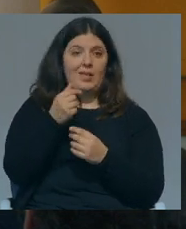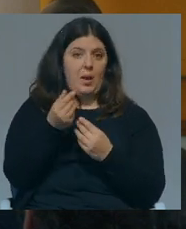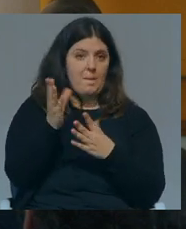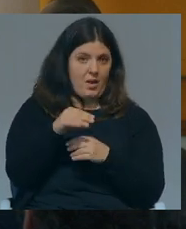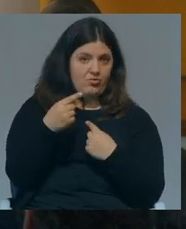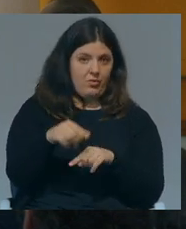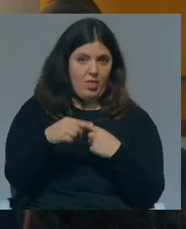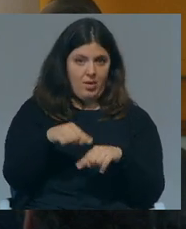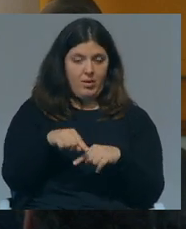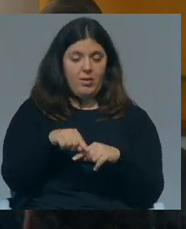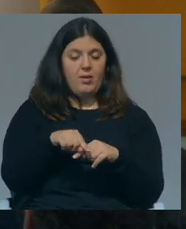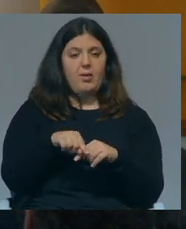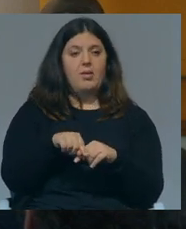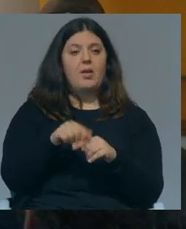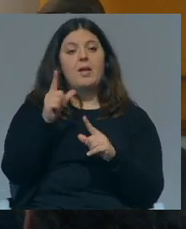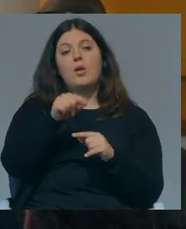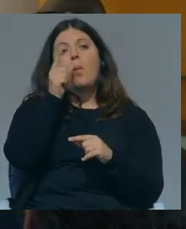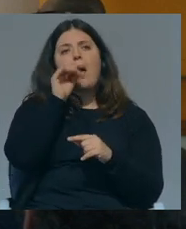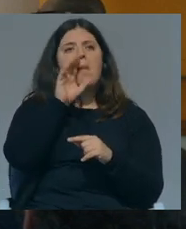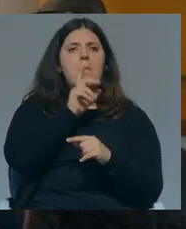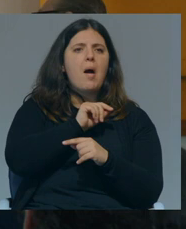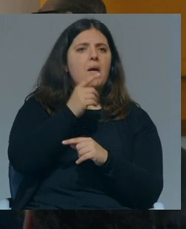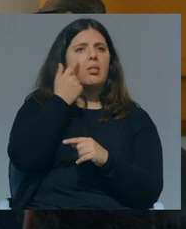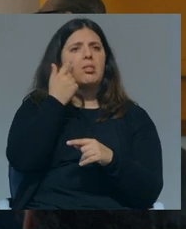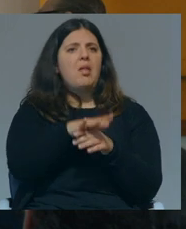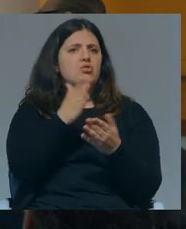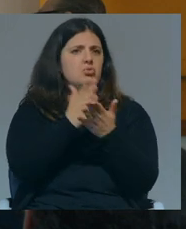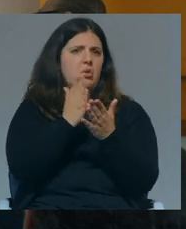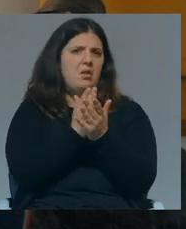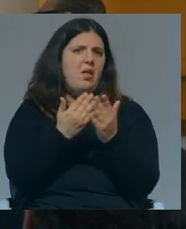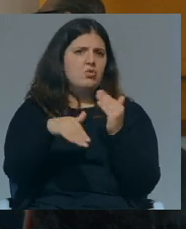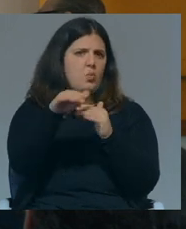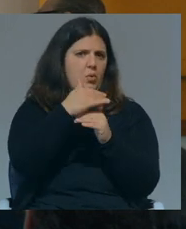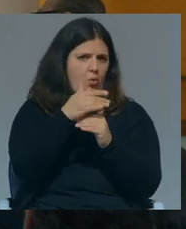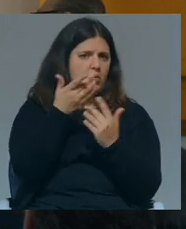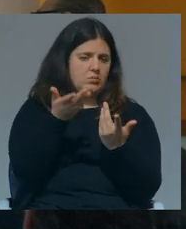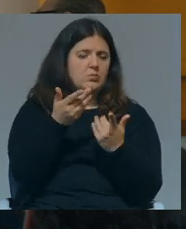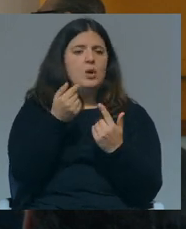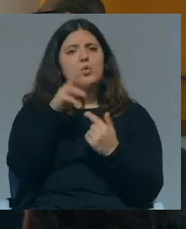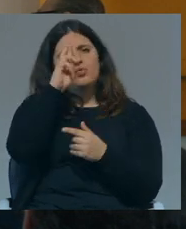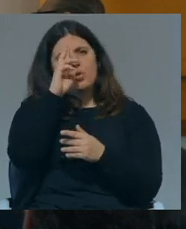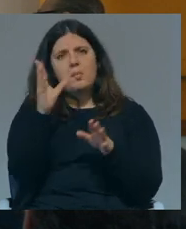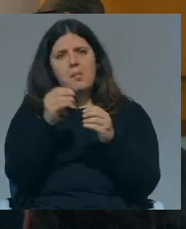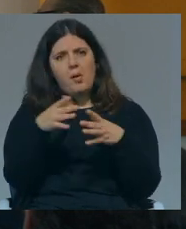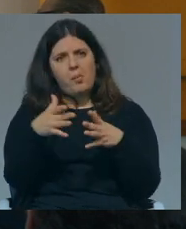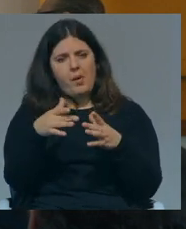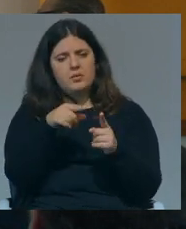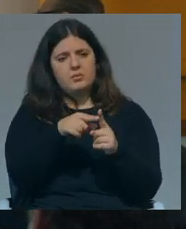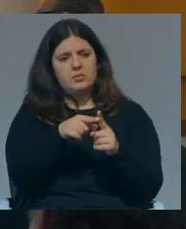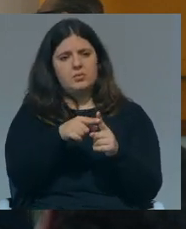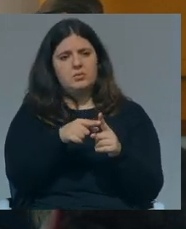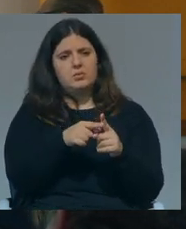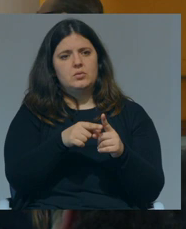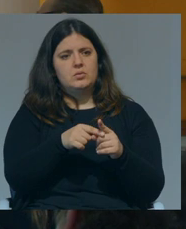e com mais habilitações literárias, a maior parte do esforço não era